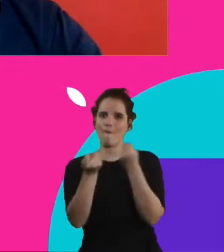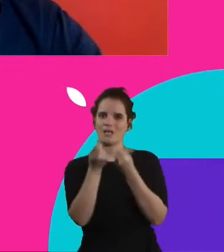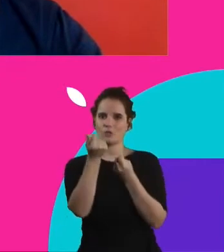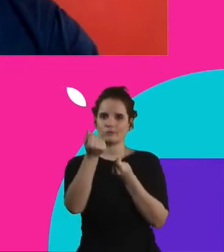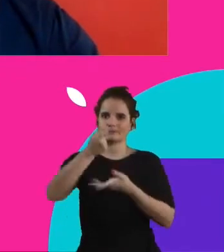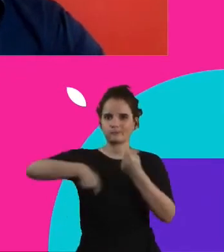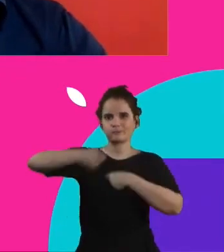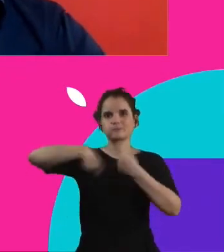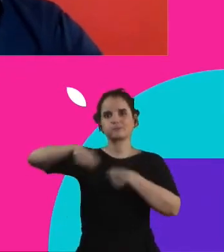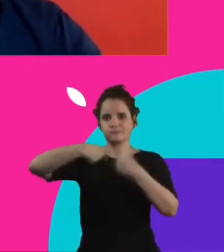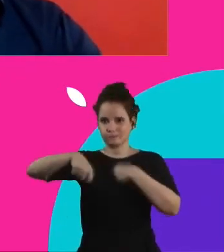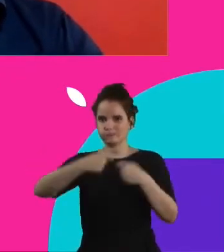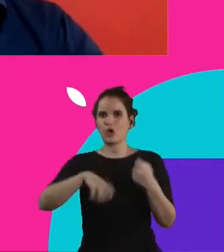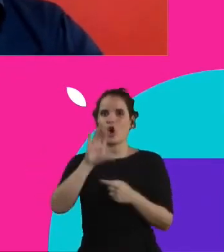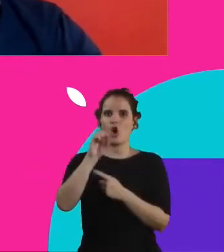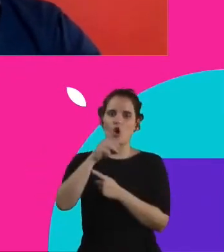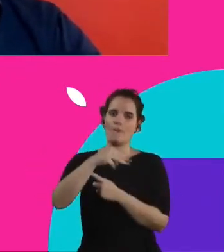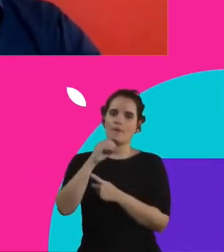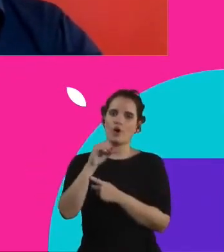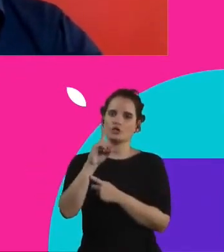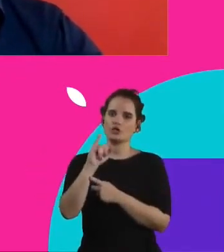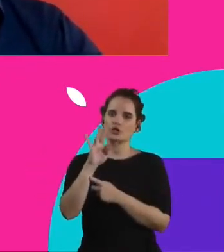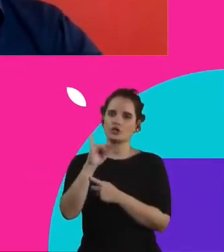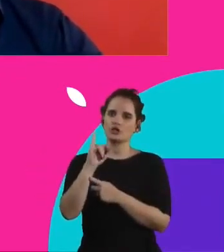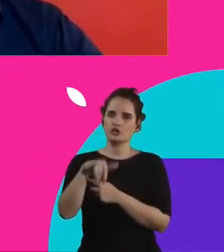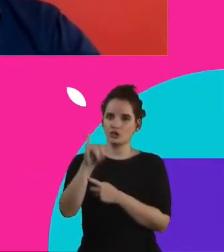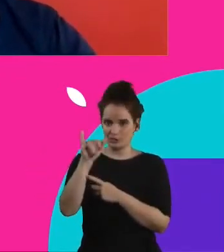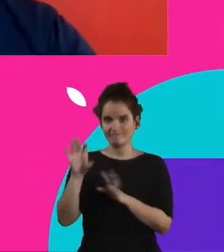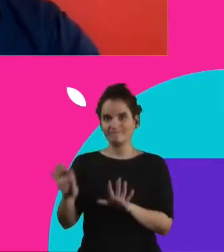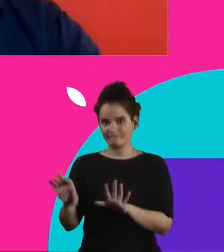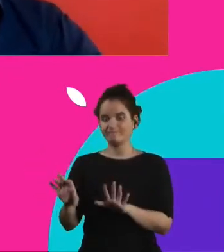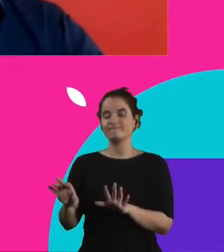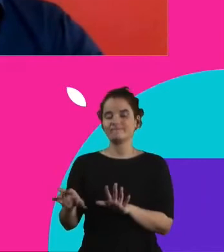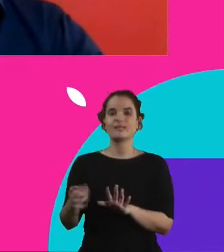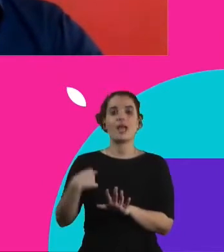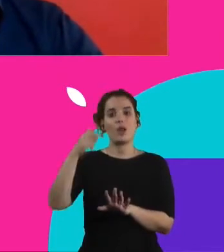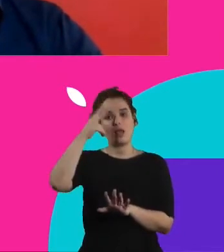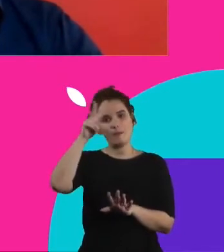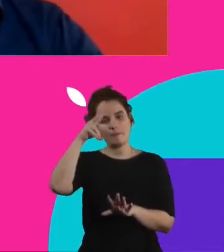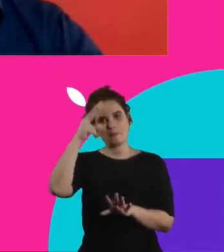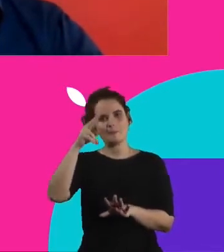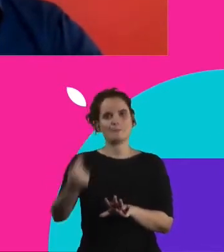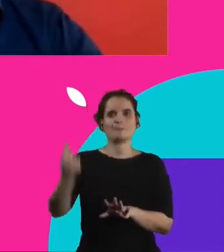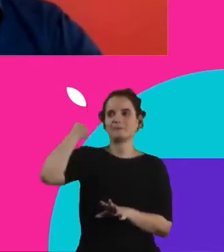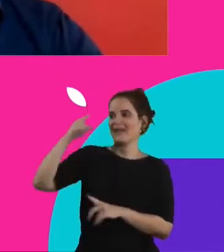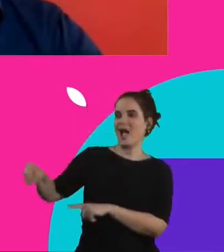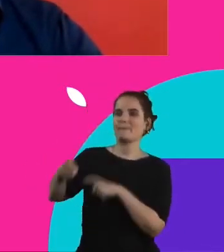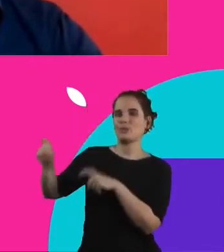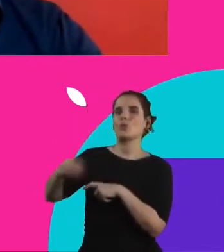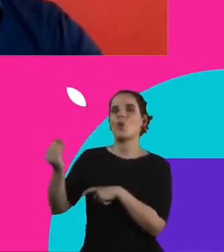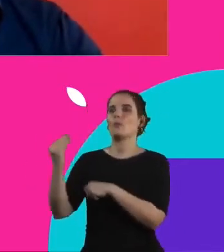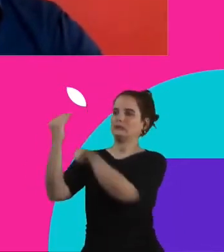comoditizada. Antigamente, gente, eu digo assim, na época do campo, as pessoas produziam o próprio